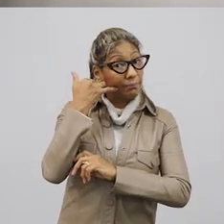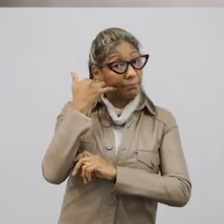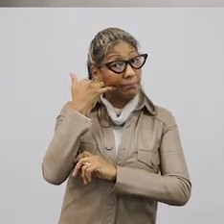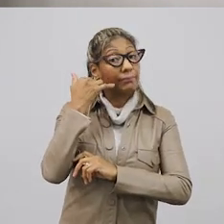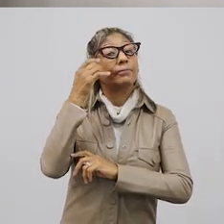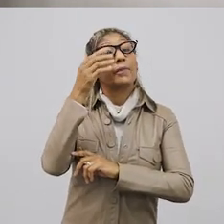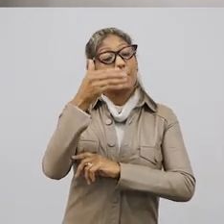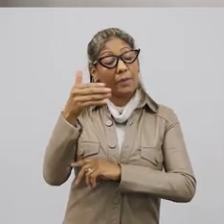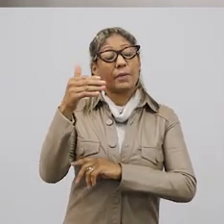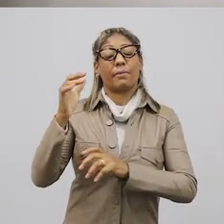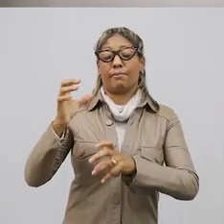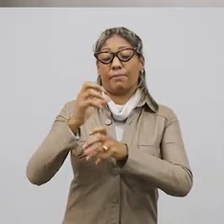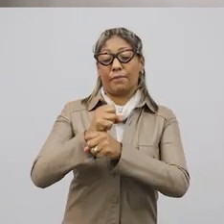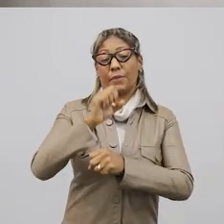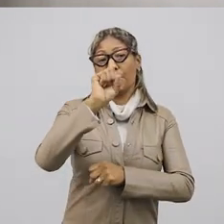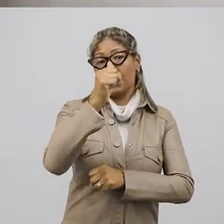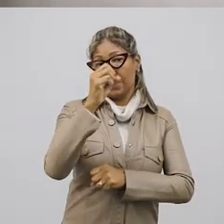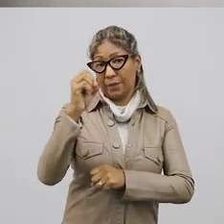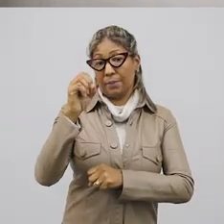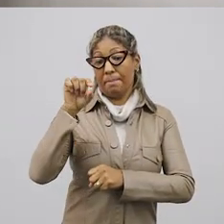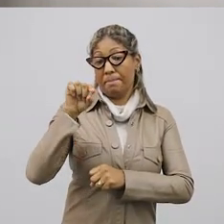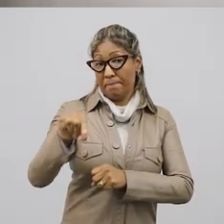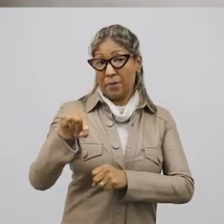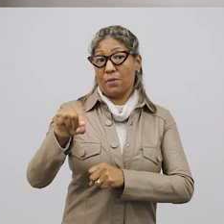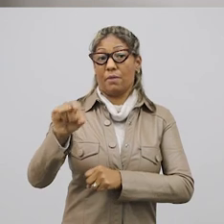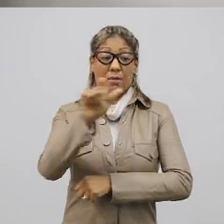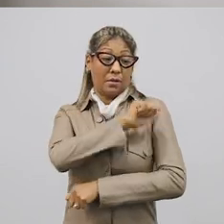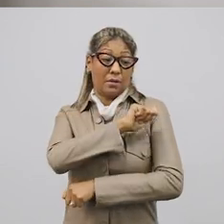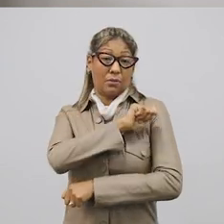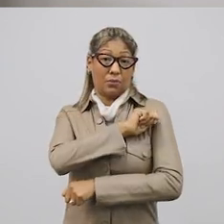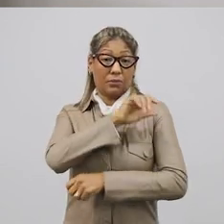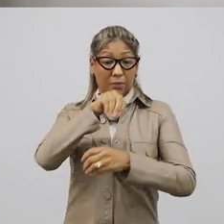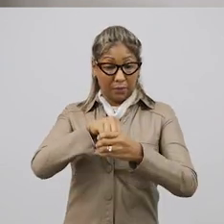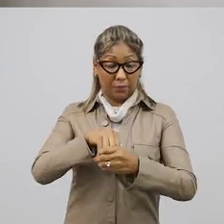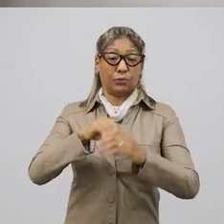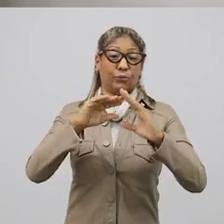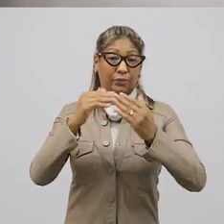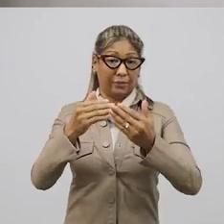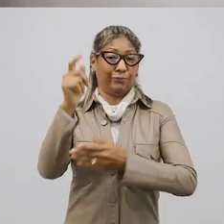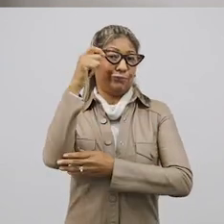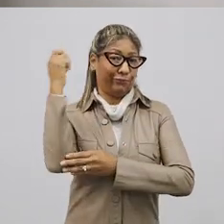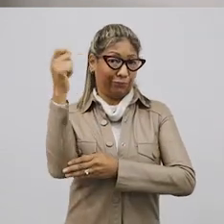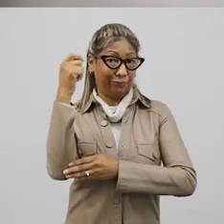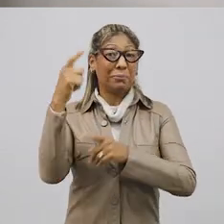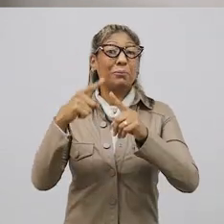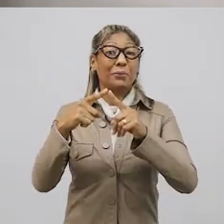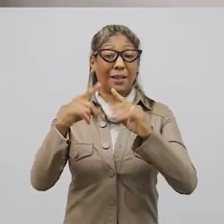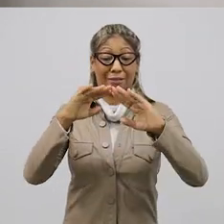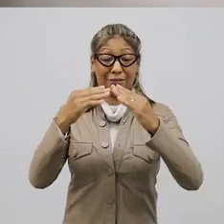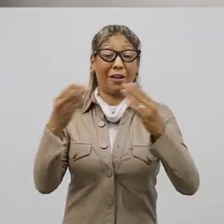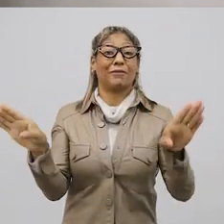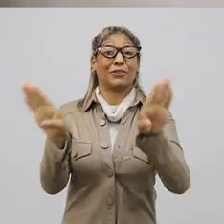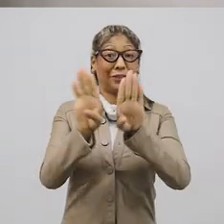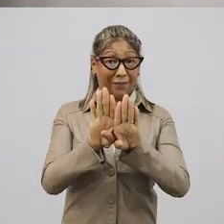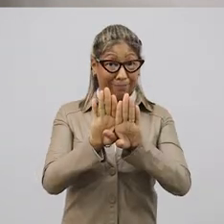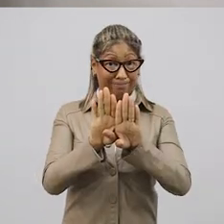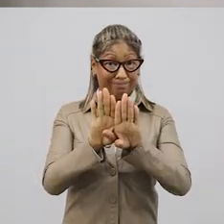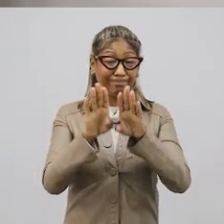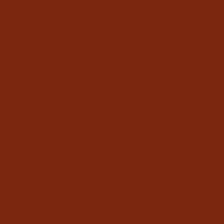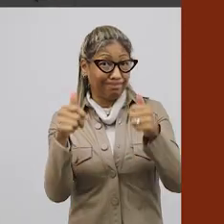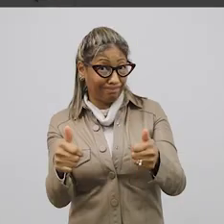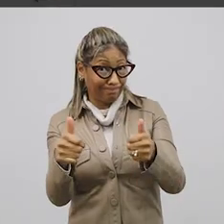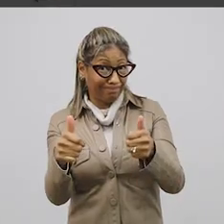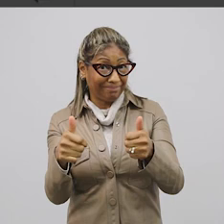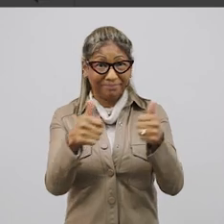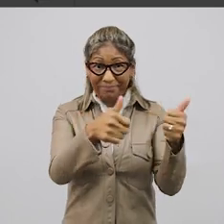celular. É assim que os mais de 800 mil alunos da rede pública estadual irão estudar enquanto as escolas estiverem fechadas.